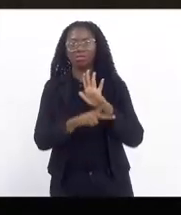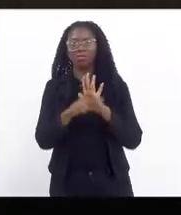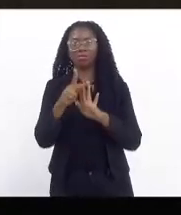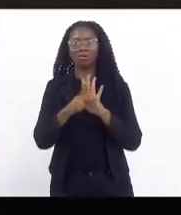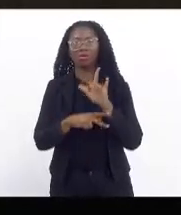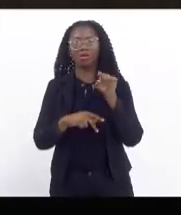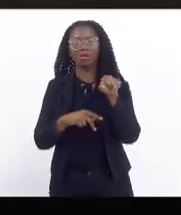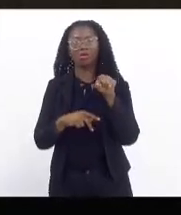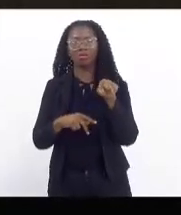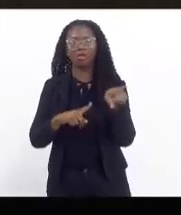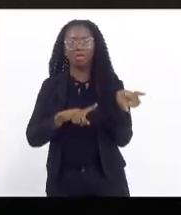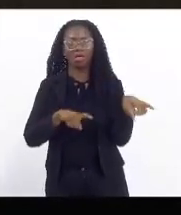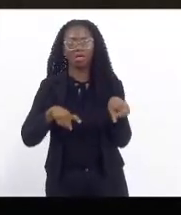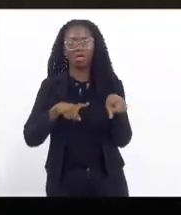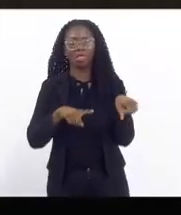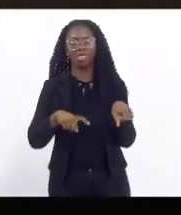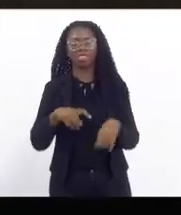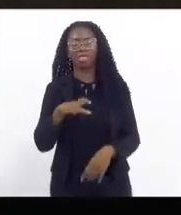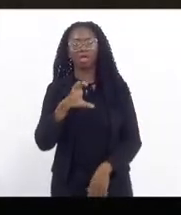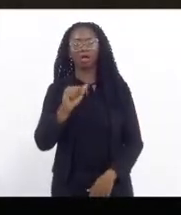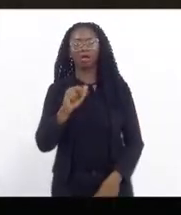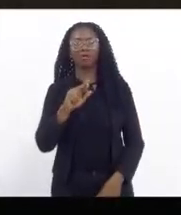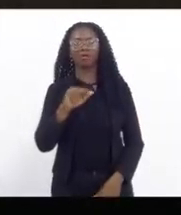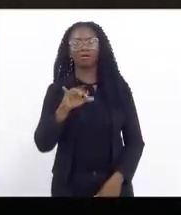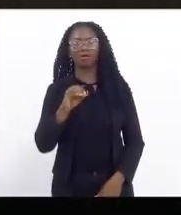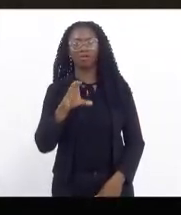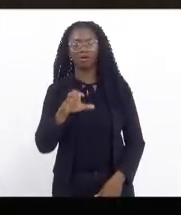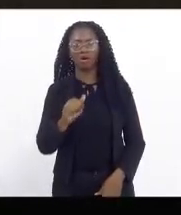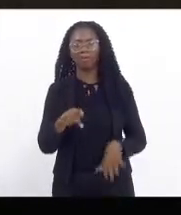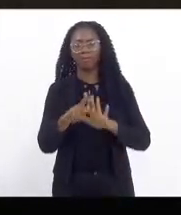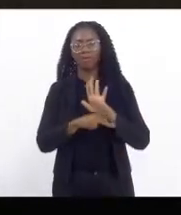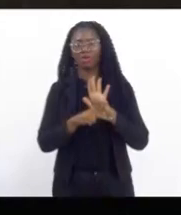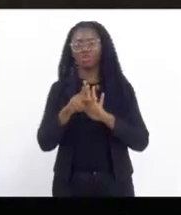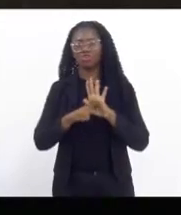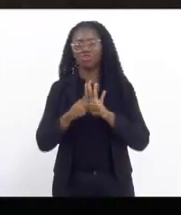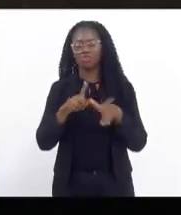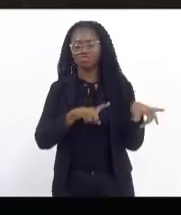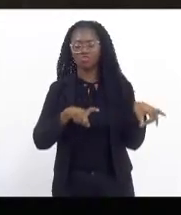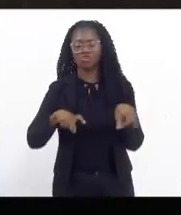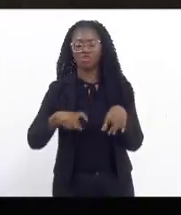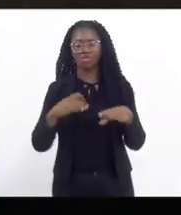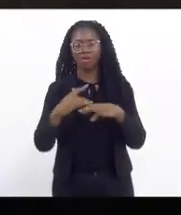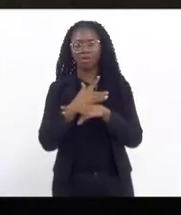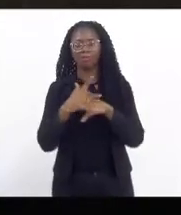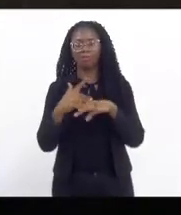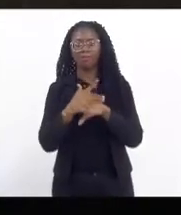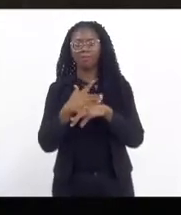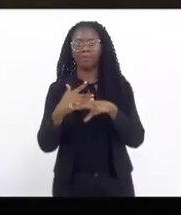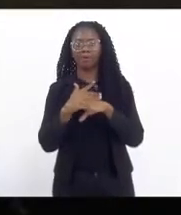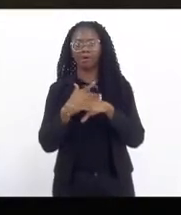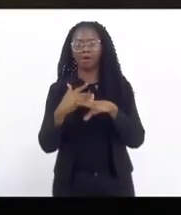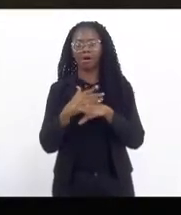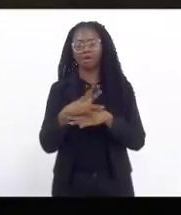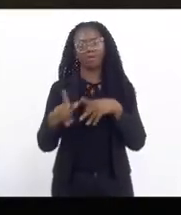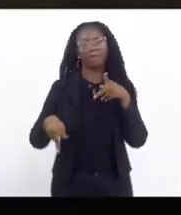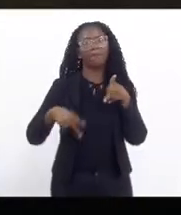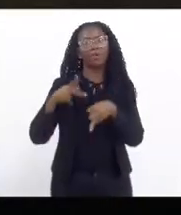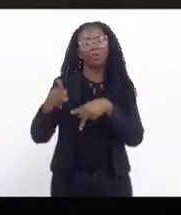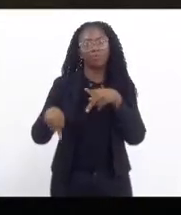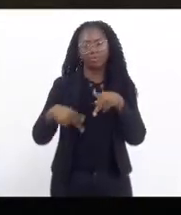Hortas Cariocas, que é um projeto de Hortas Urbanas, de caráter popular.